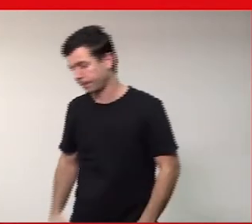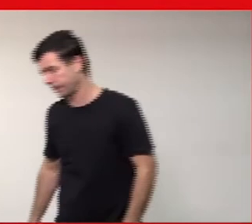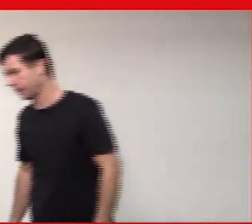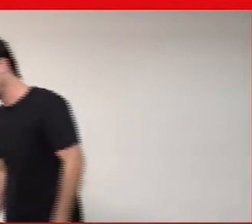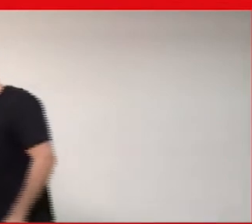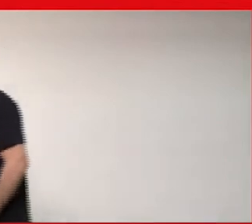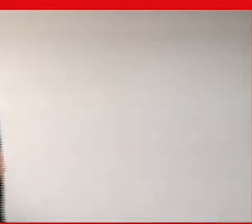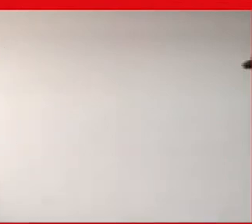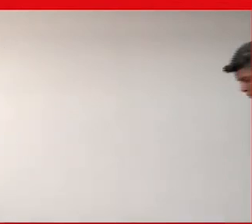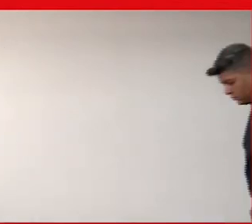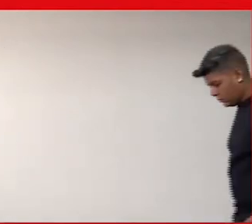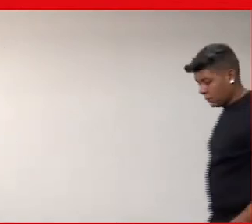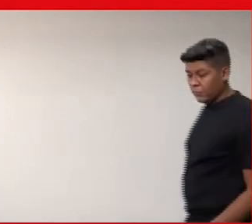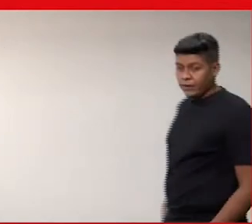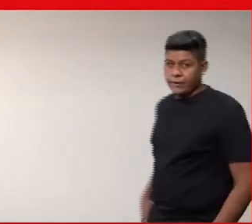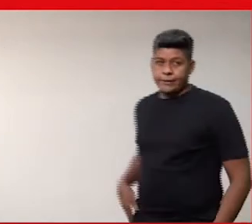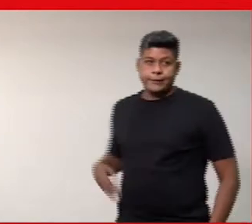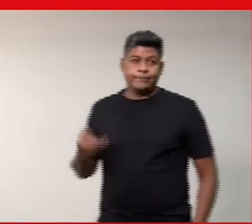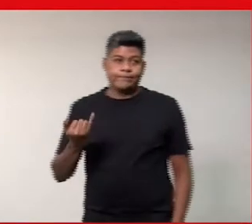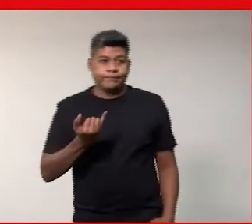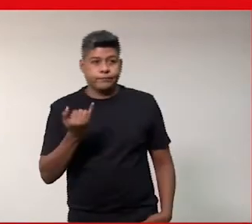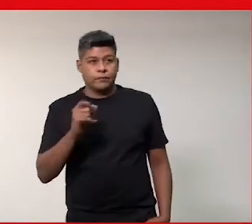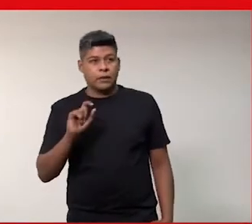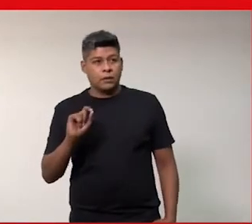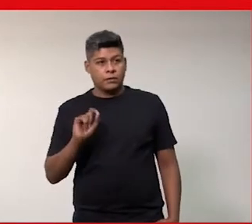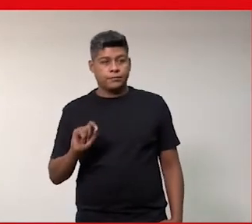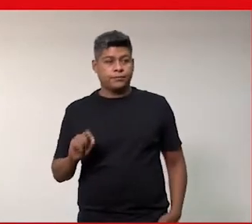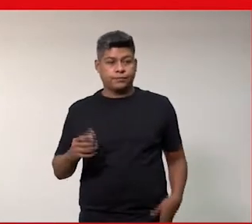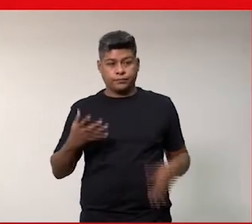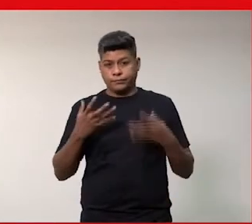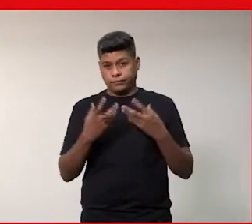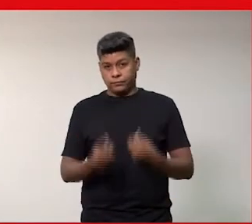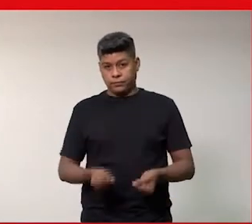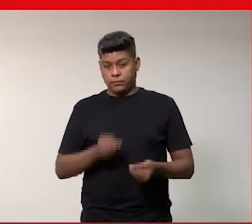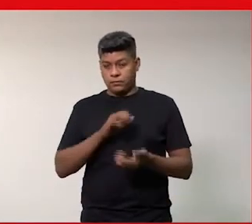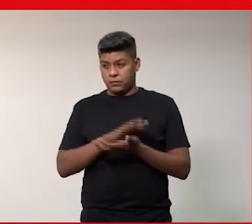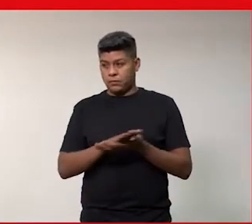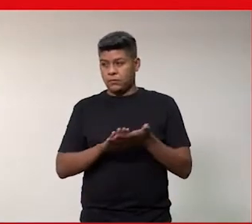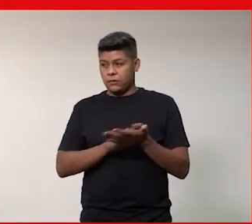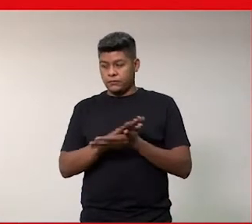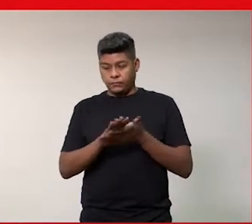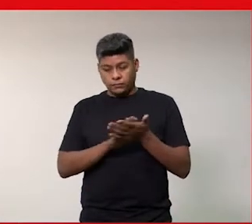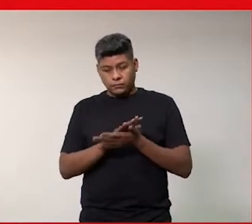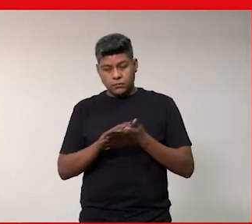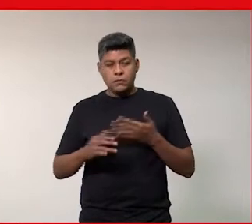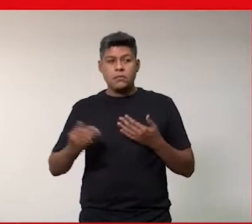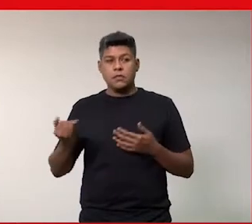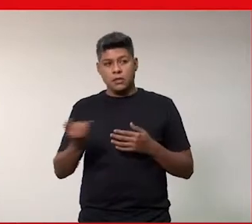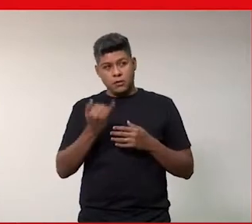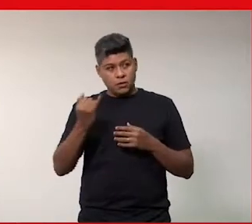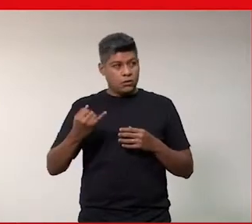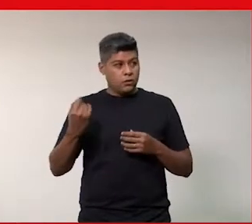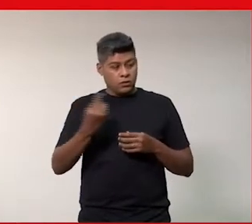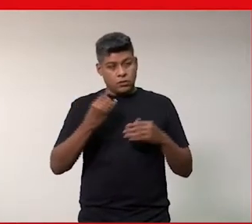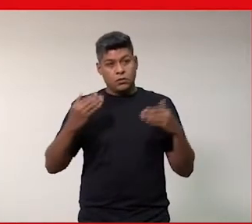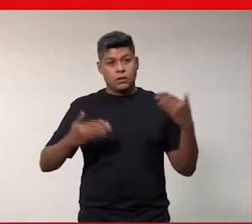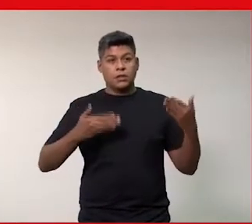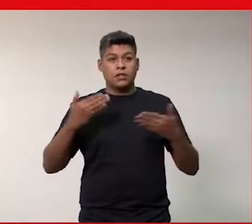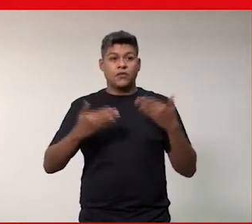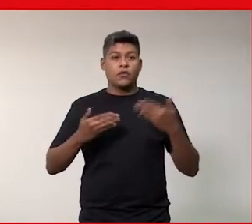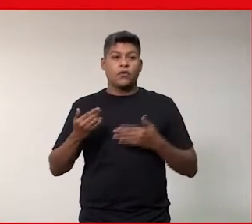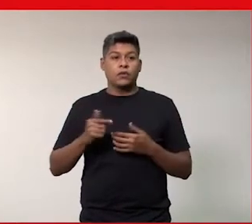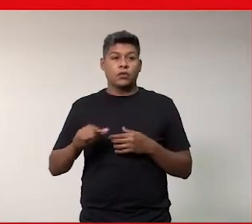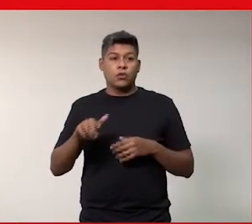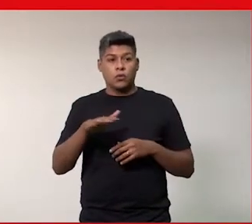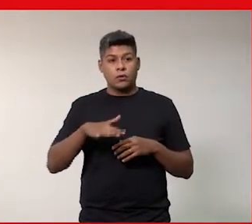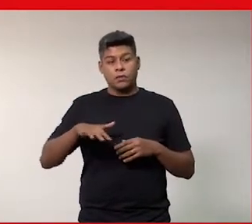importante que não são mais aceitáveis hoje em dia e que é importante que a gente desenvolva de novo esse